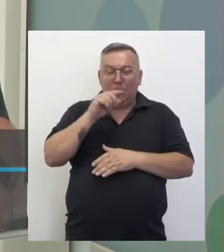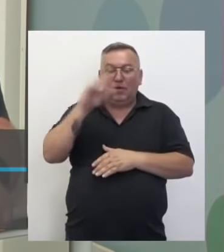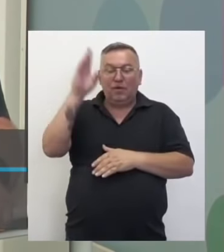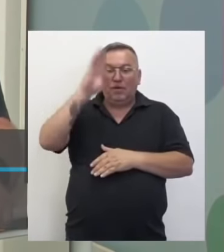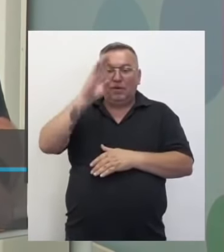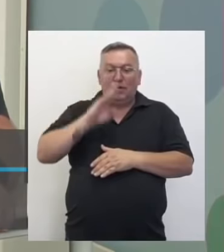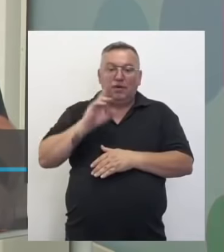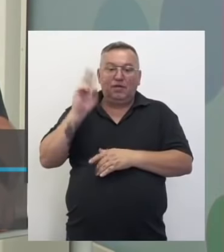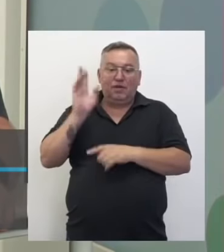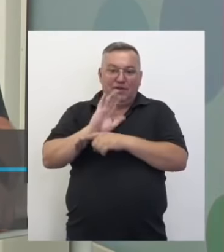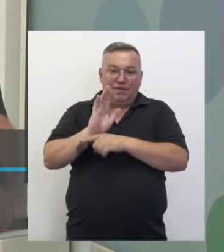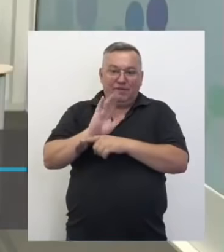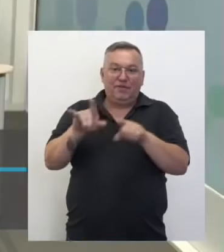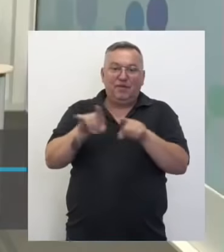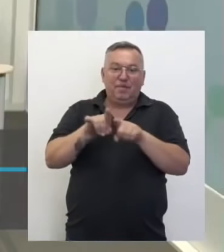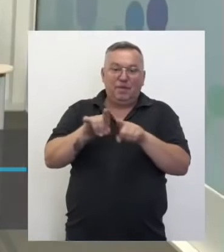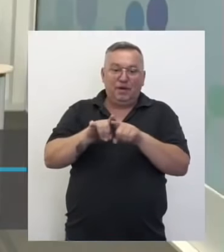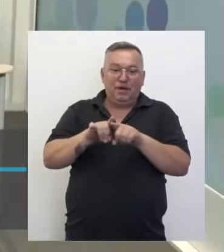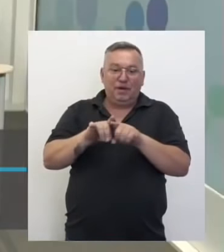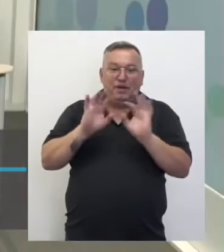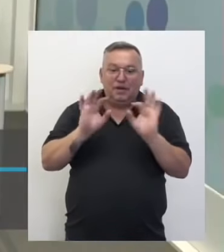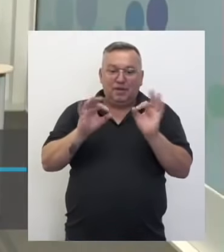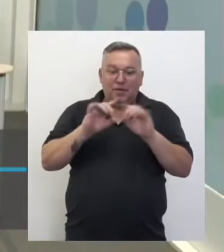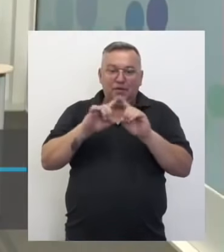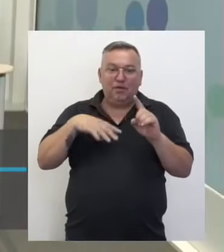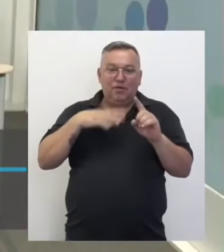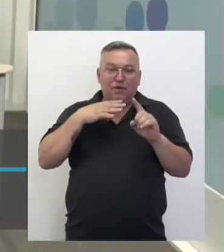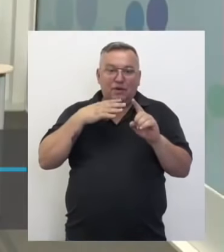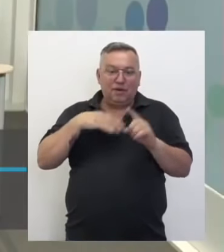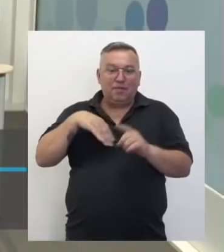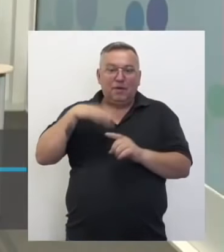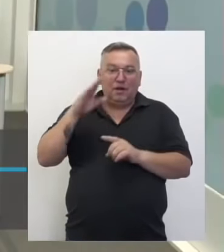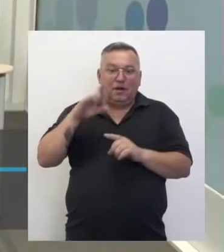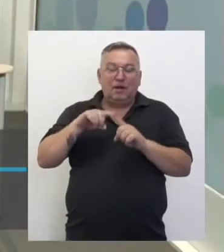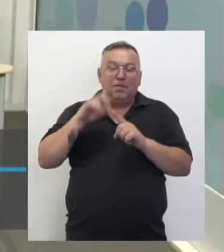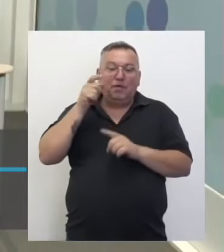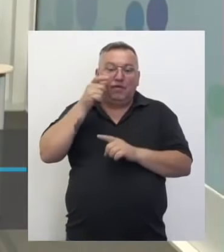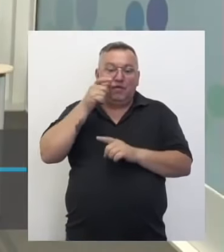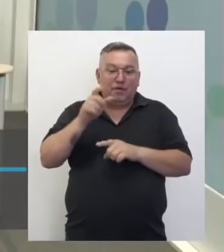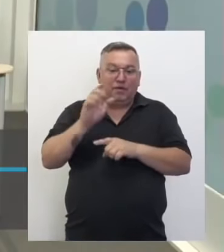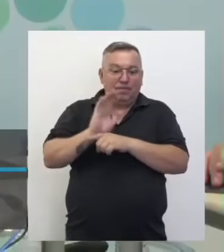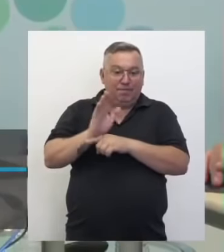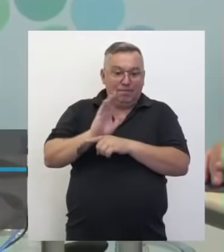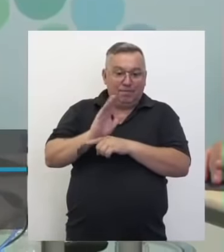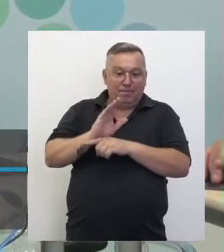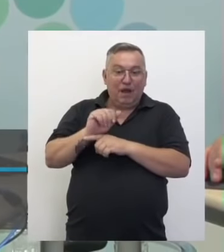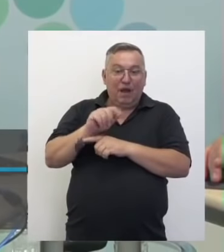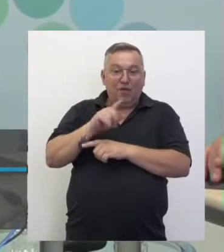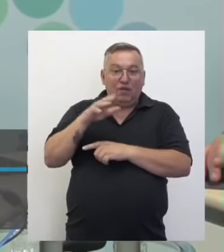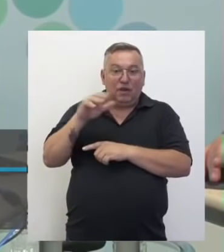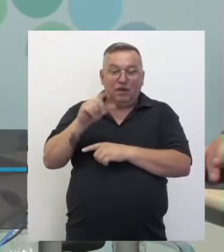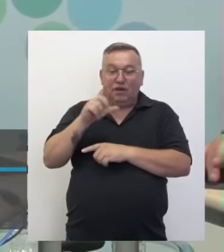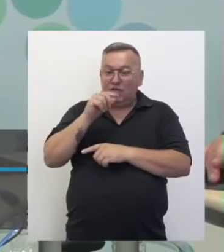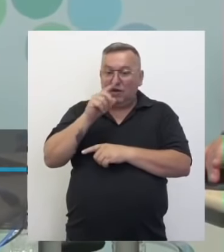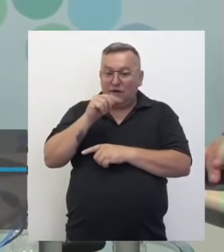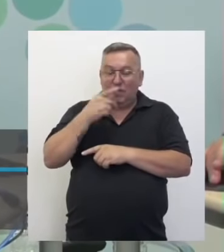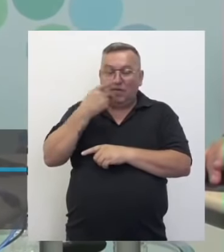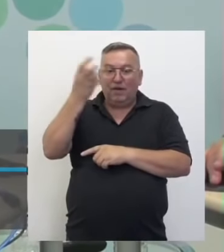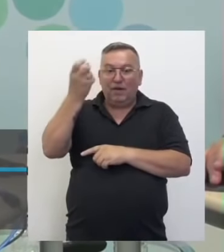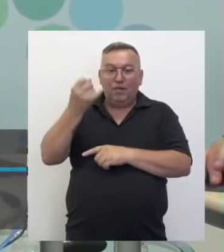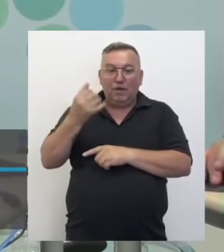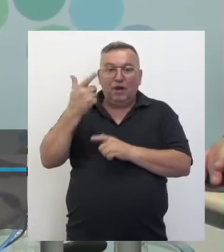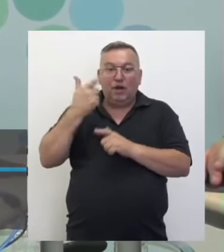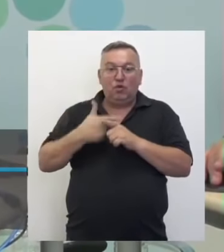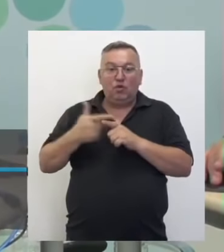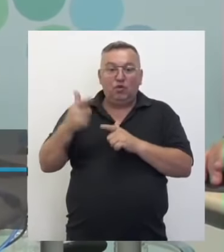aí um vídeo falando sobre isso, né professora? Exatamente, para a gente aprofundar um pouquinho mais assistiremos a um vídeo da Agência Nacional de Águas que vai falar justamente